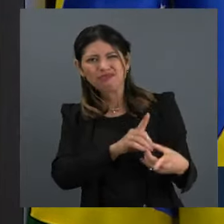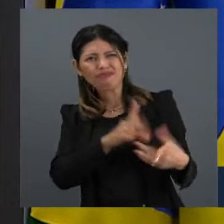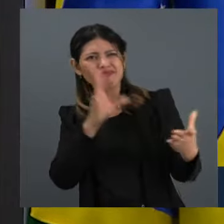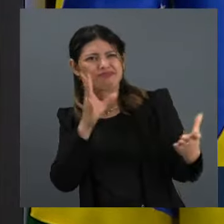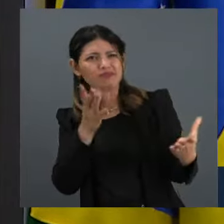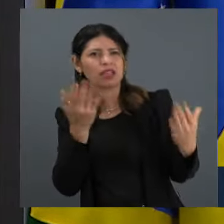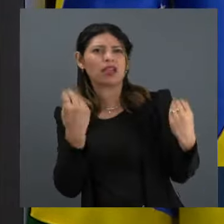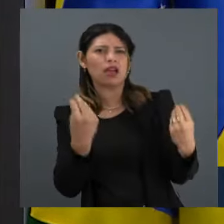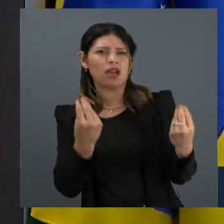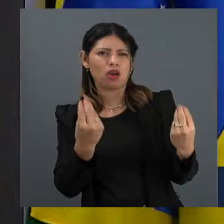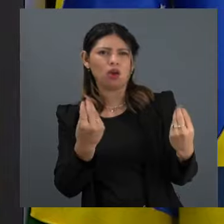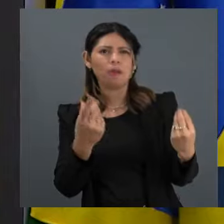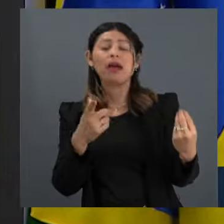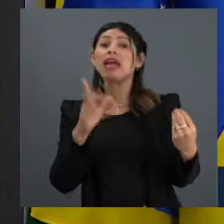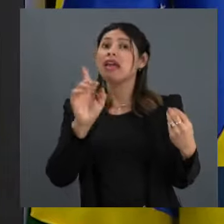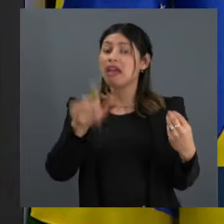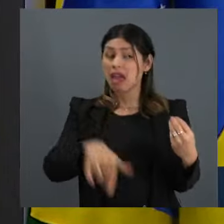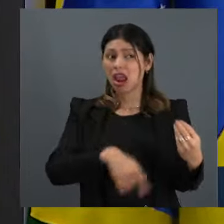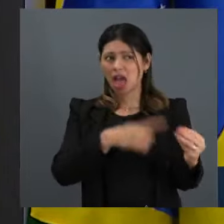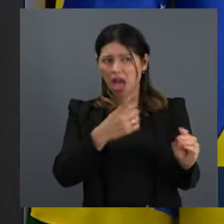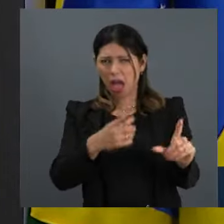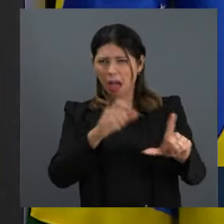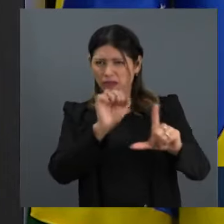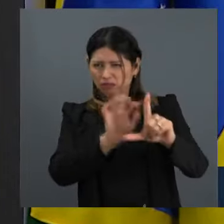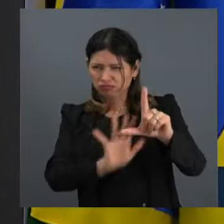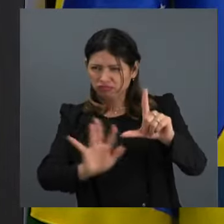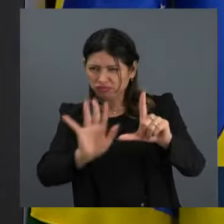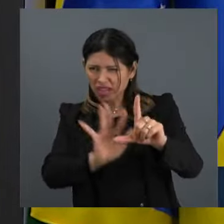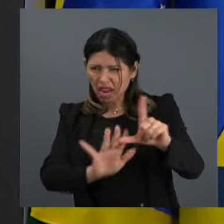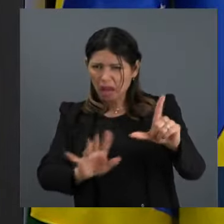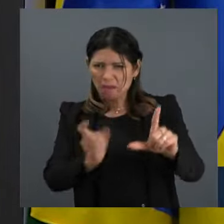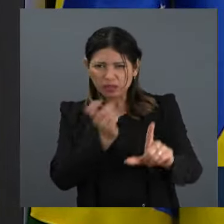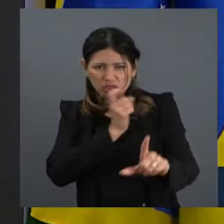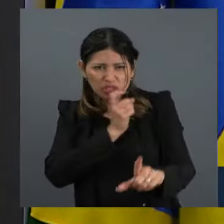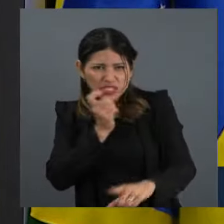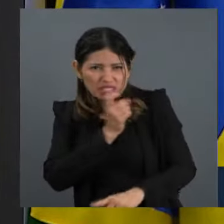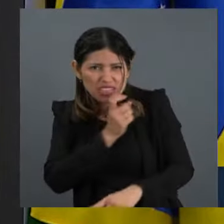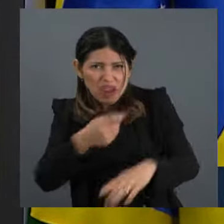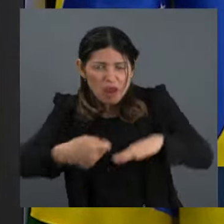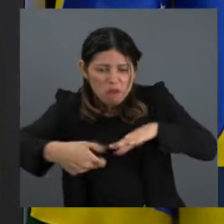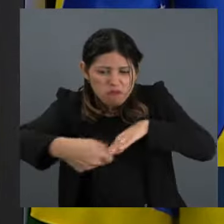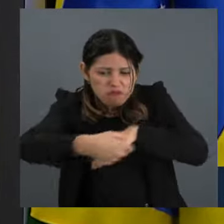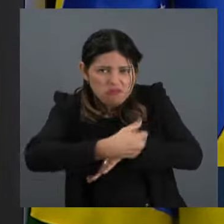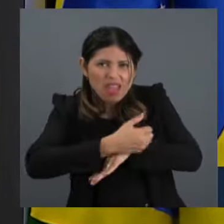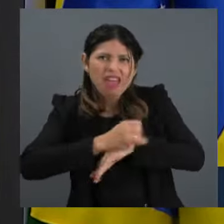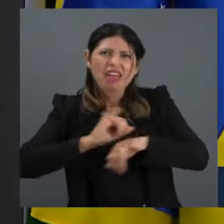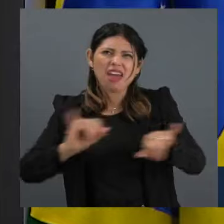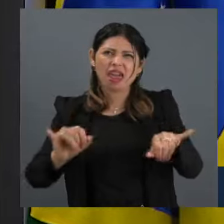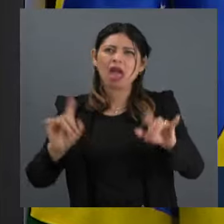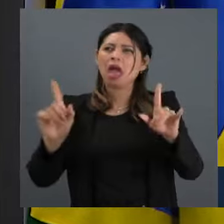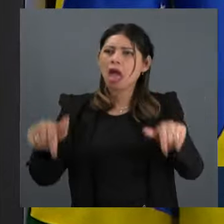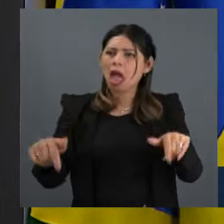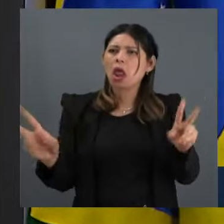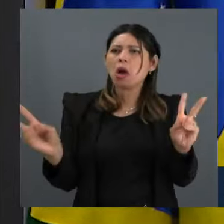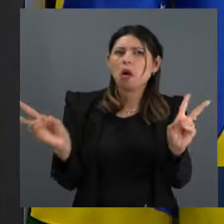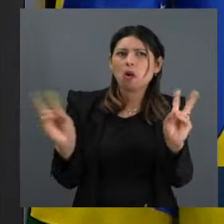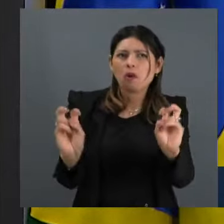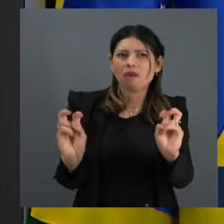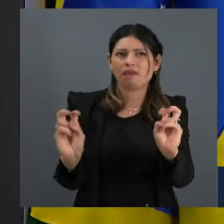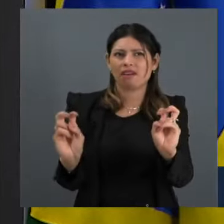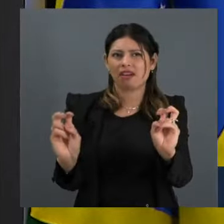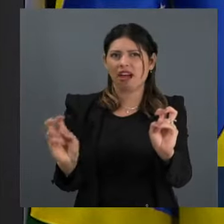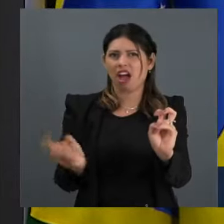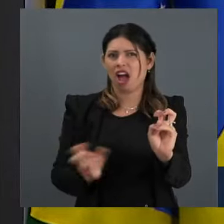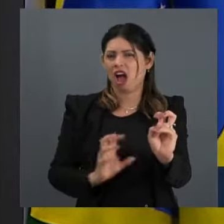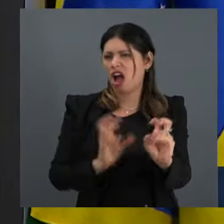A mentira das plataformas é um instrumento de covardes e egoístas. Fecha aspas da ministra Carmen Lúcia.